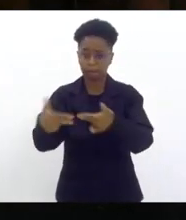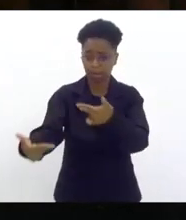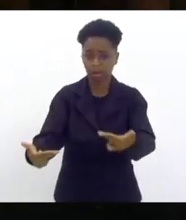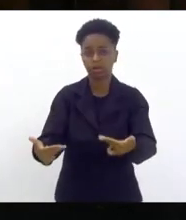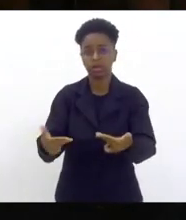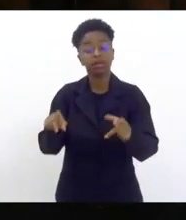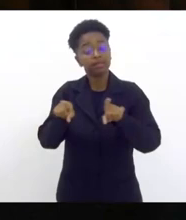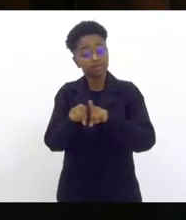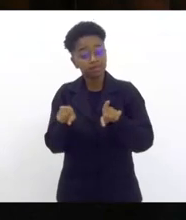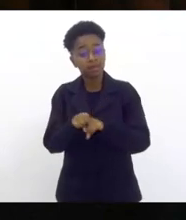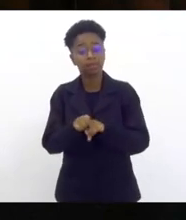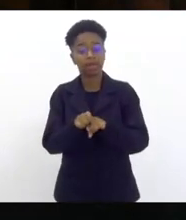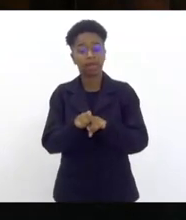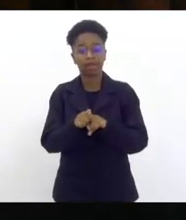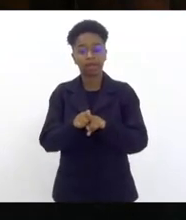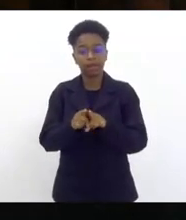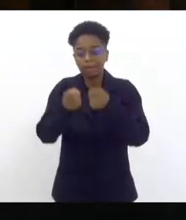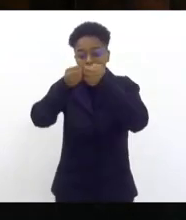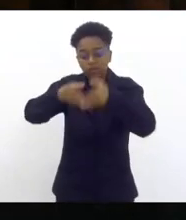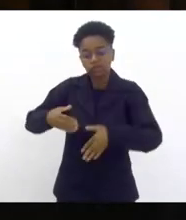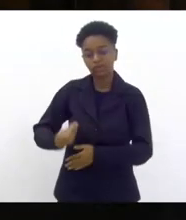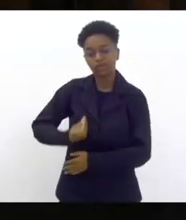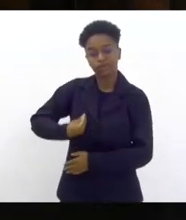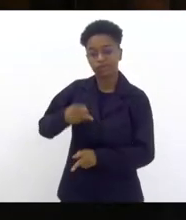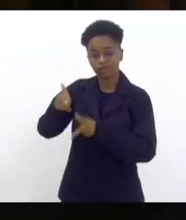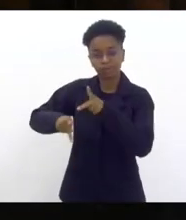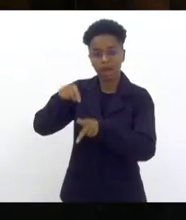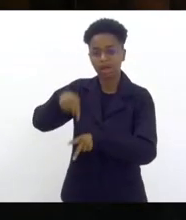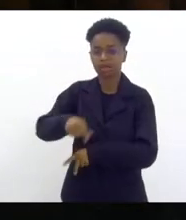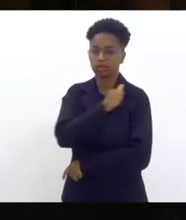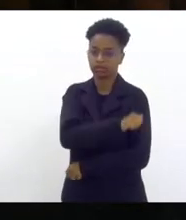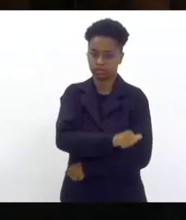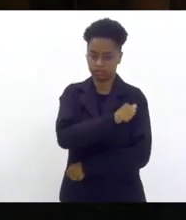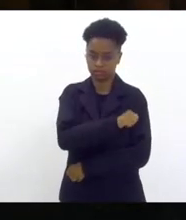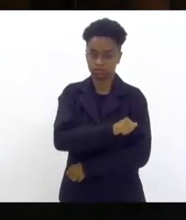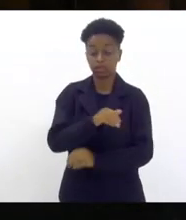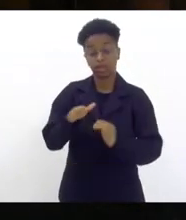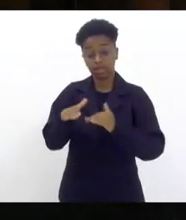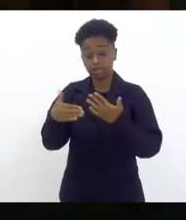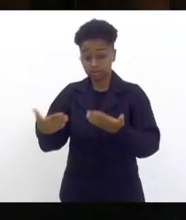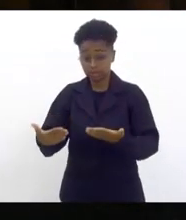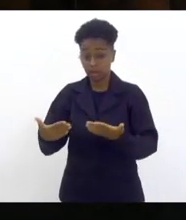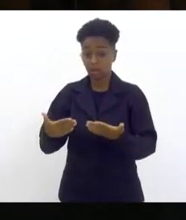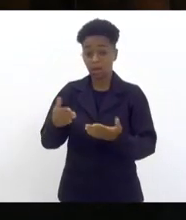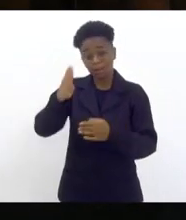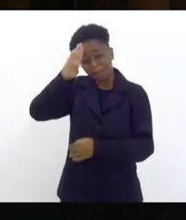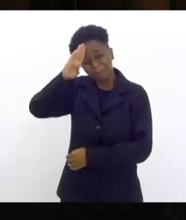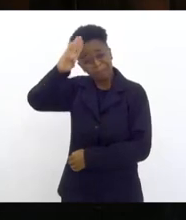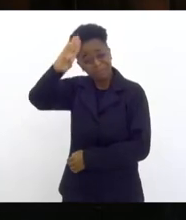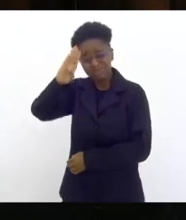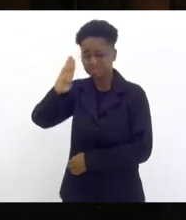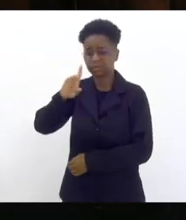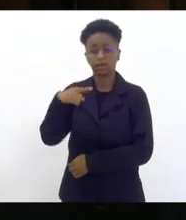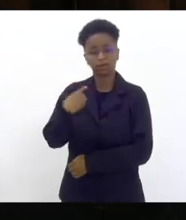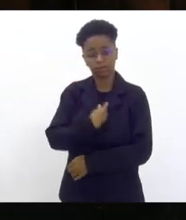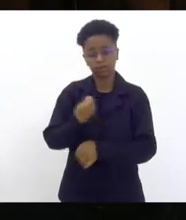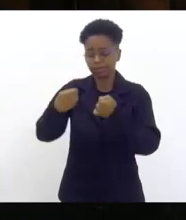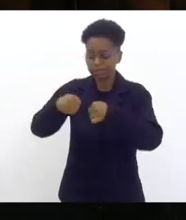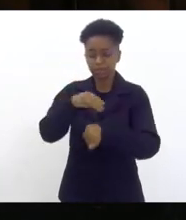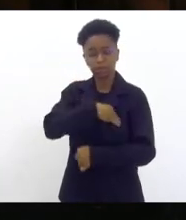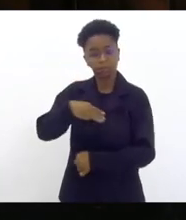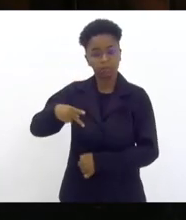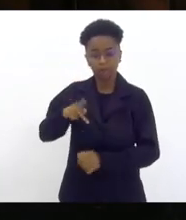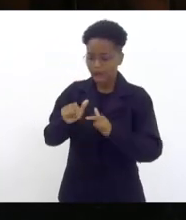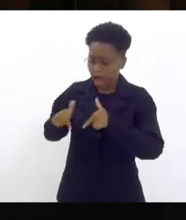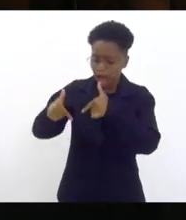também inviabiliza a vida da população no Estado do Rio de Janeiro então nesse sentido é fundamental que a gente tenha um Ministério Público que não